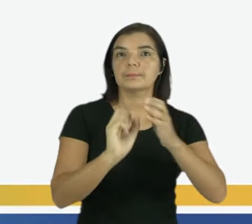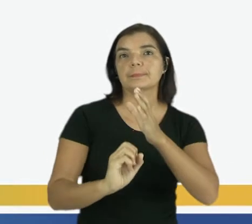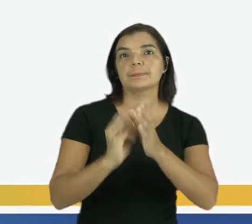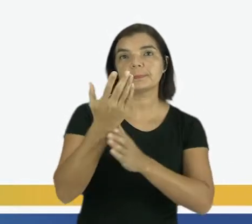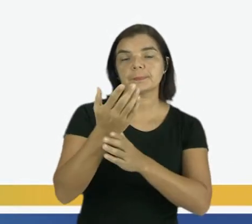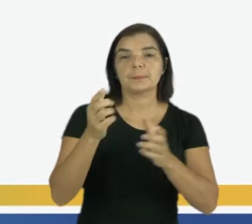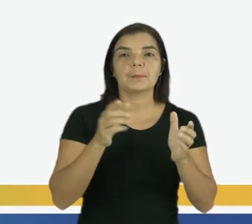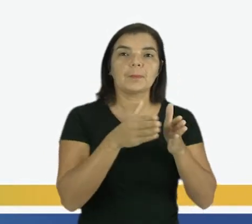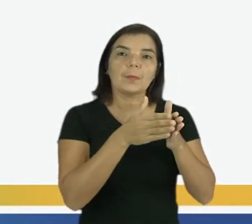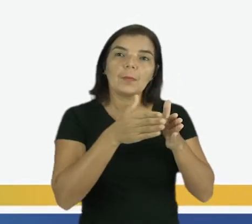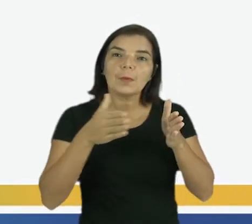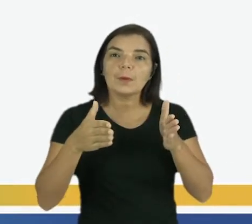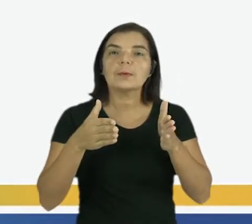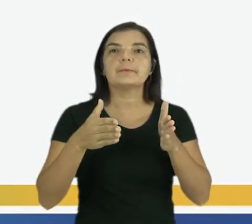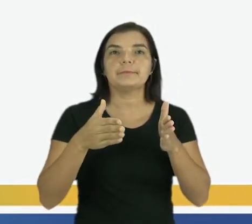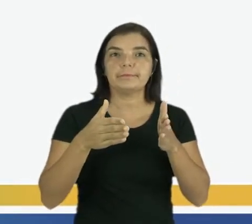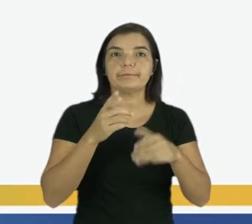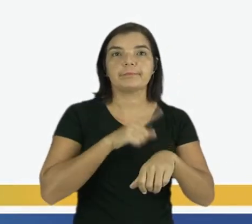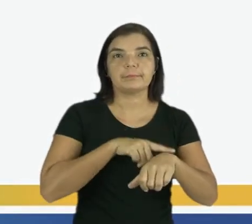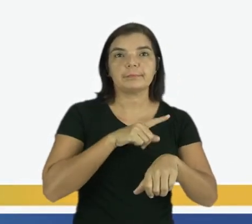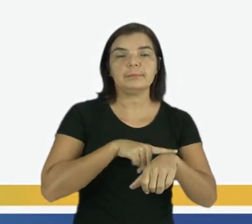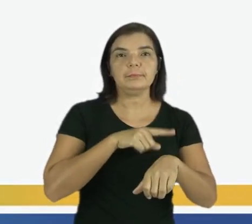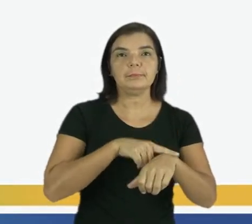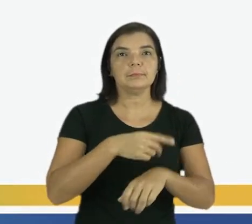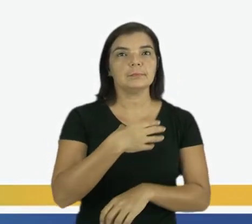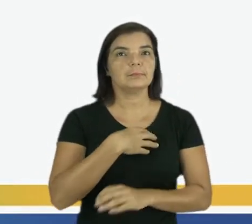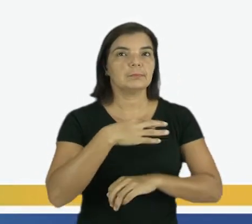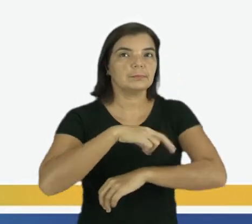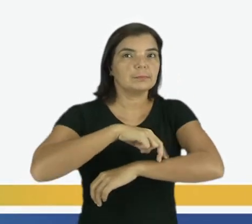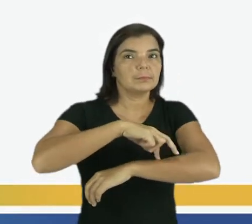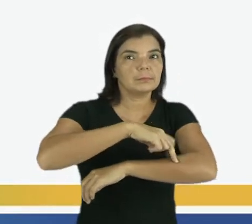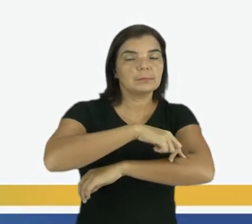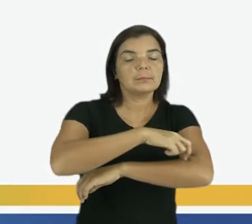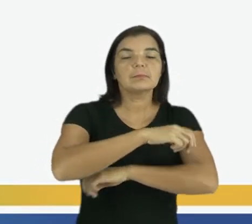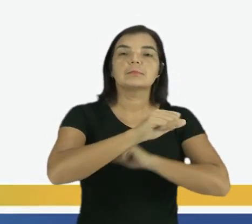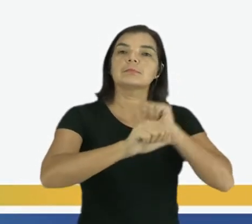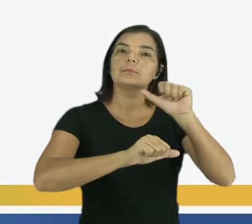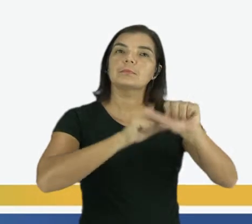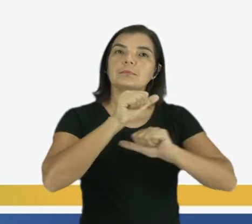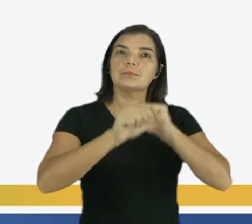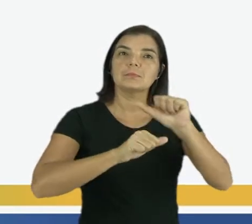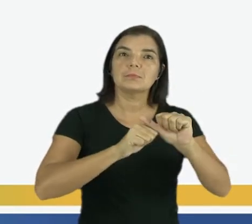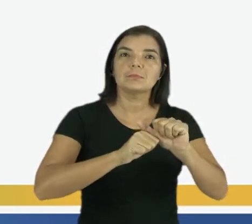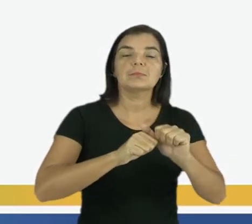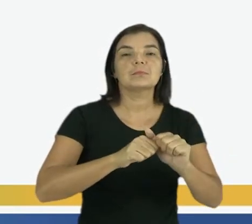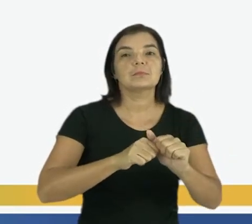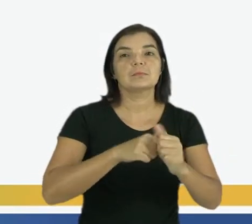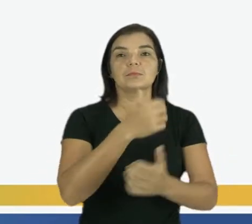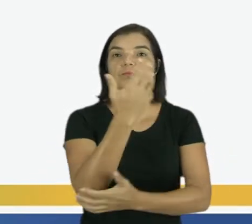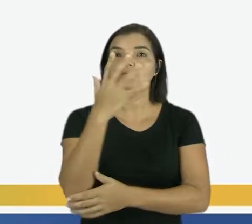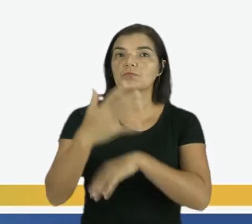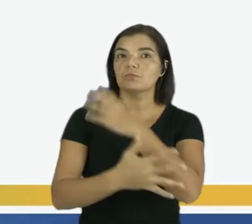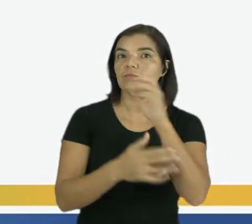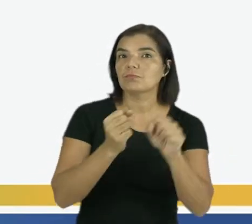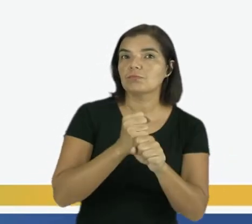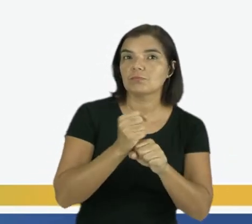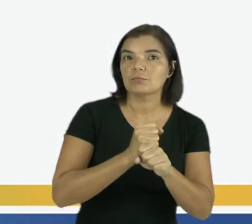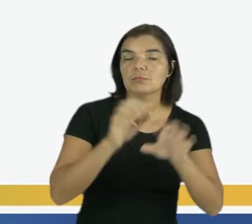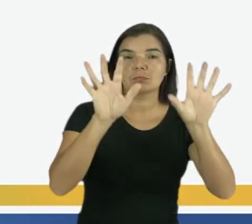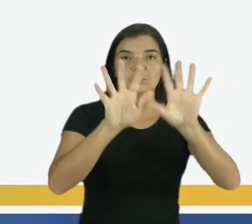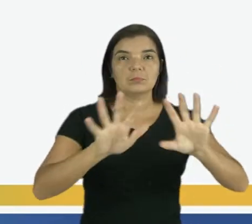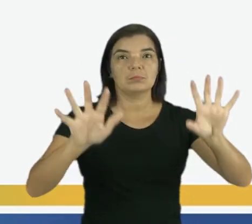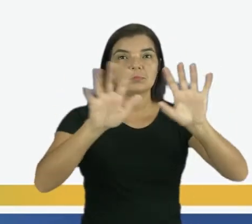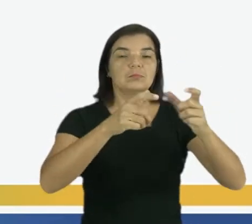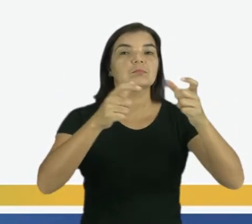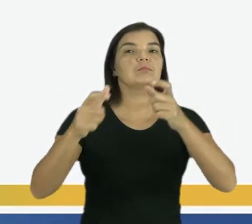acontecem em um curto período de tempo, como os estilos de moda, que mudam conforme a estação do ano, o